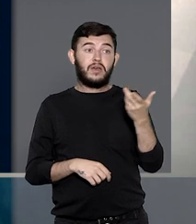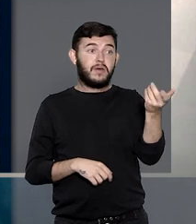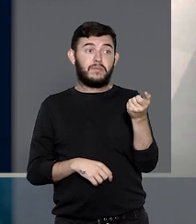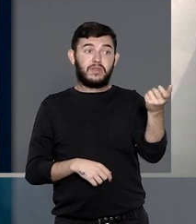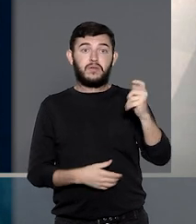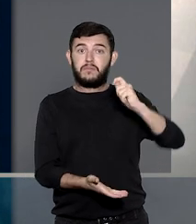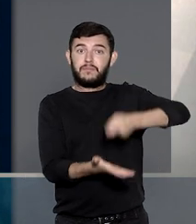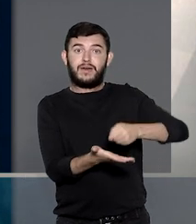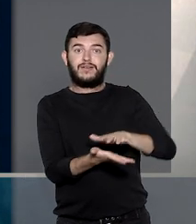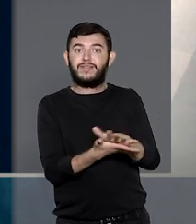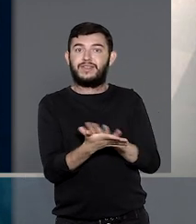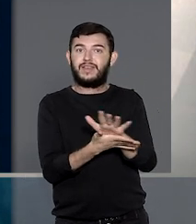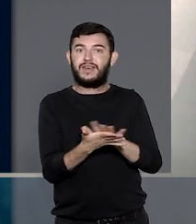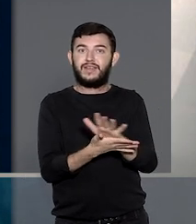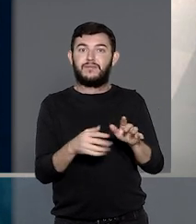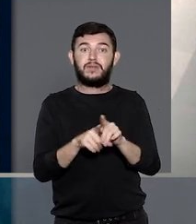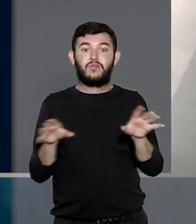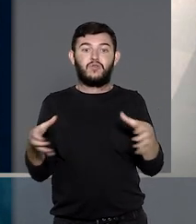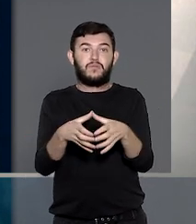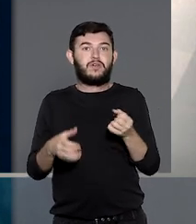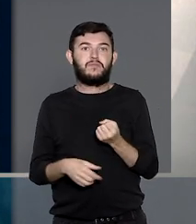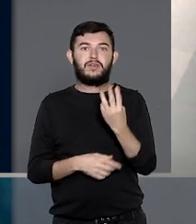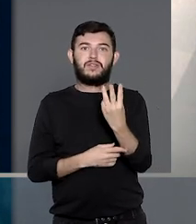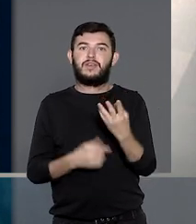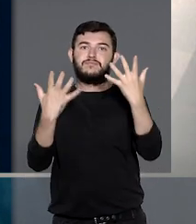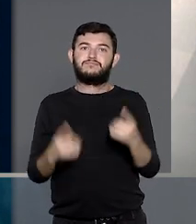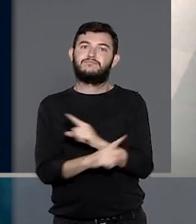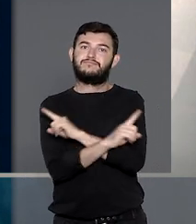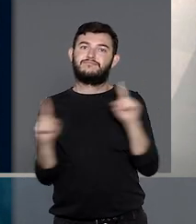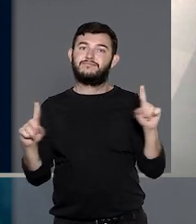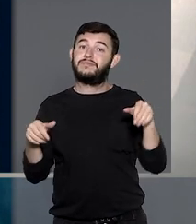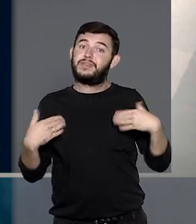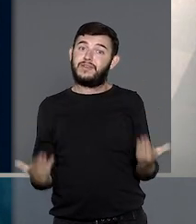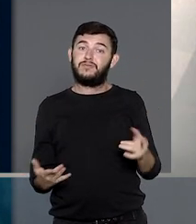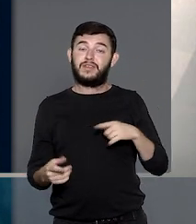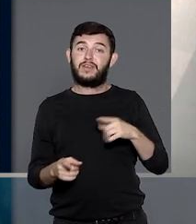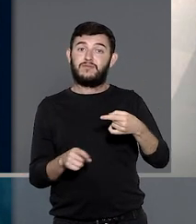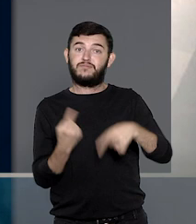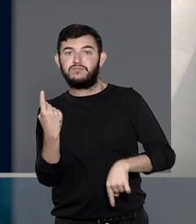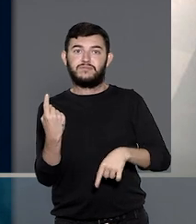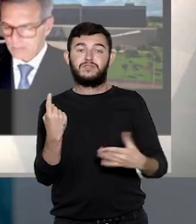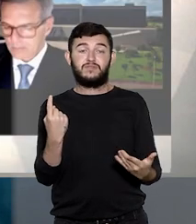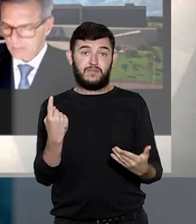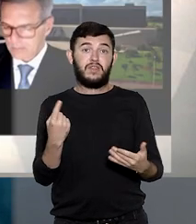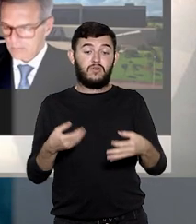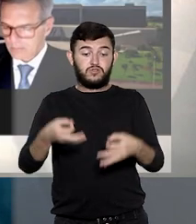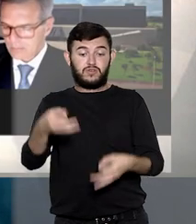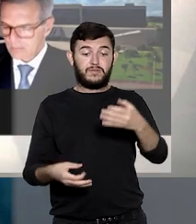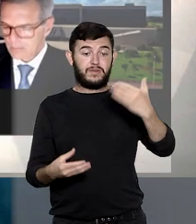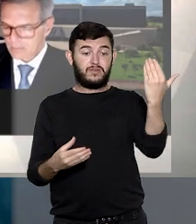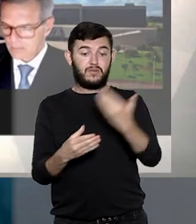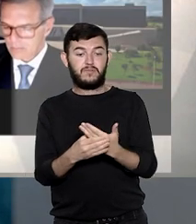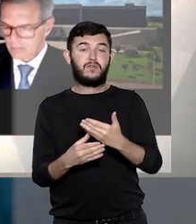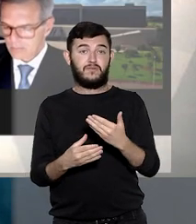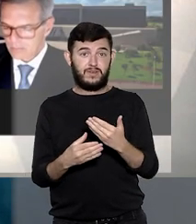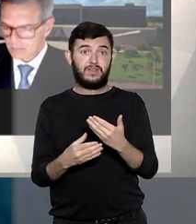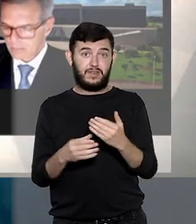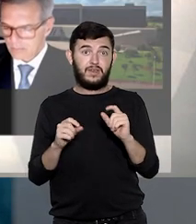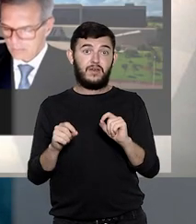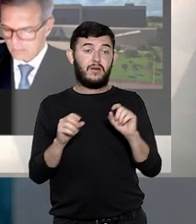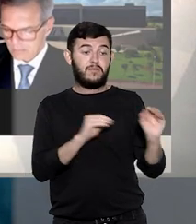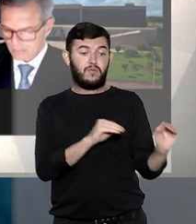a terceira turma negava a incidência dessa prerrogativa. Diante da divergência, o julgamento do caso foi